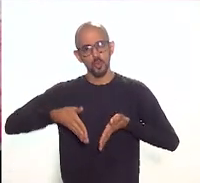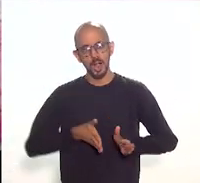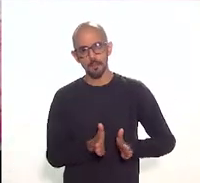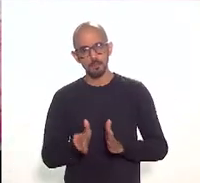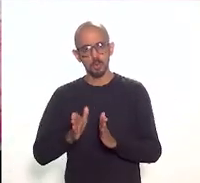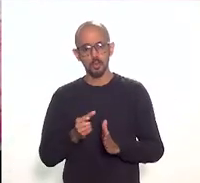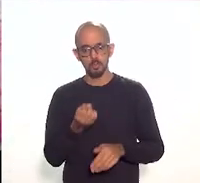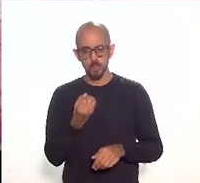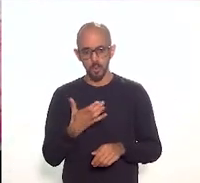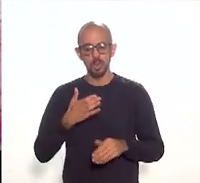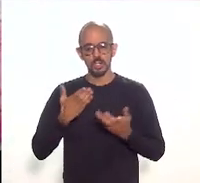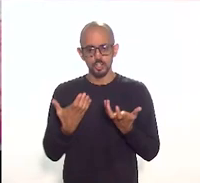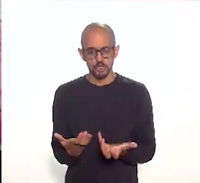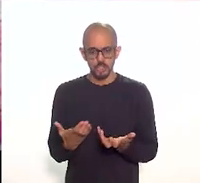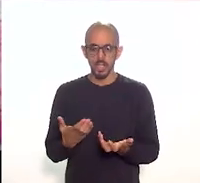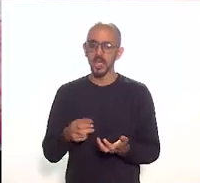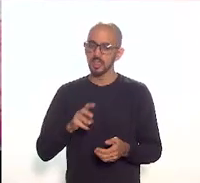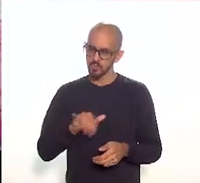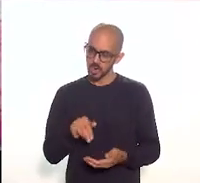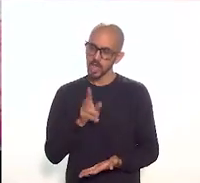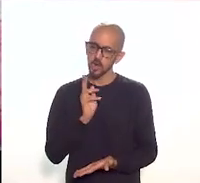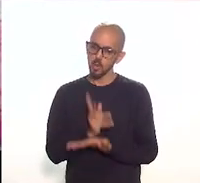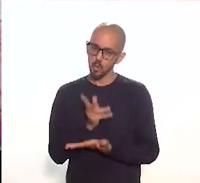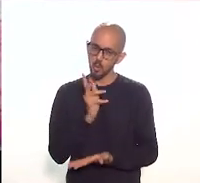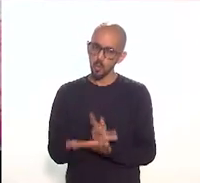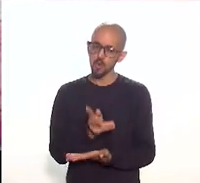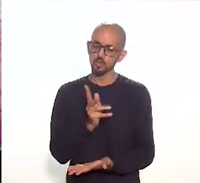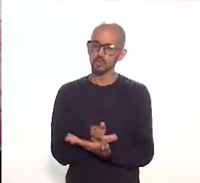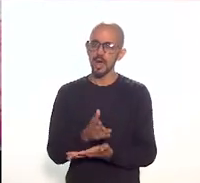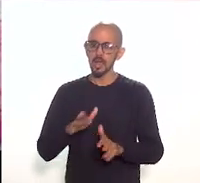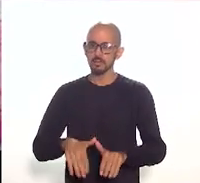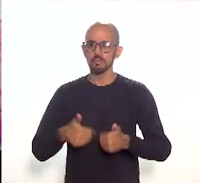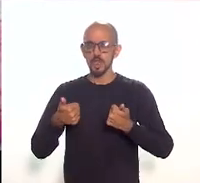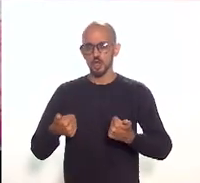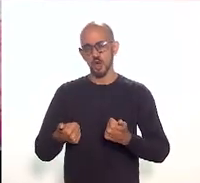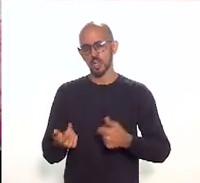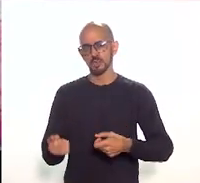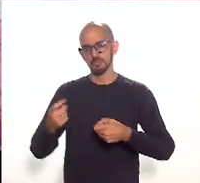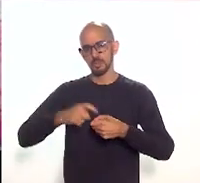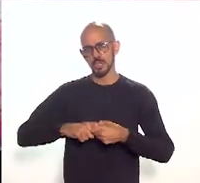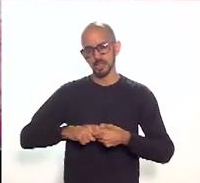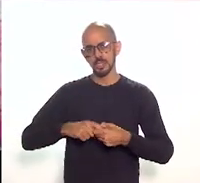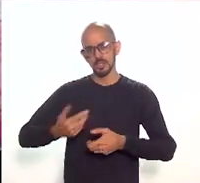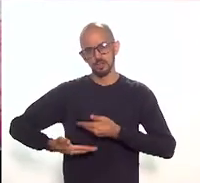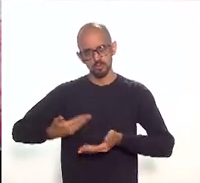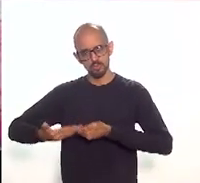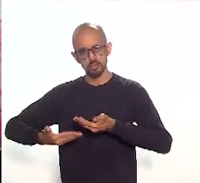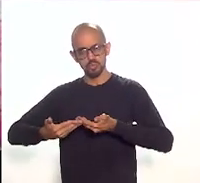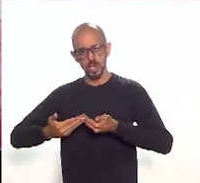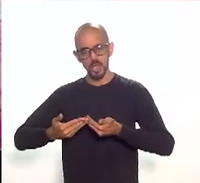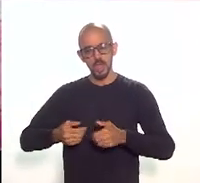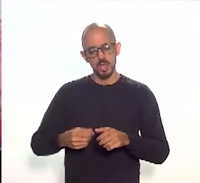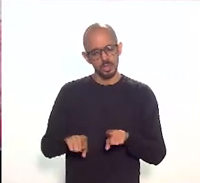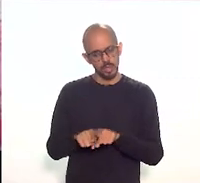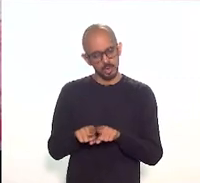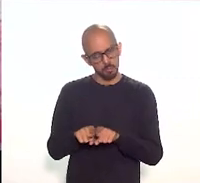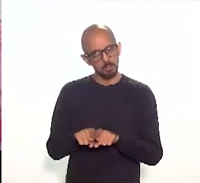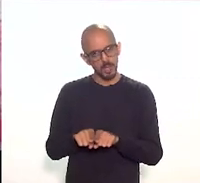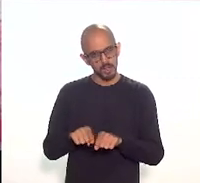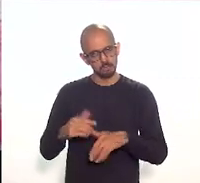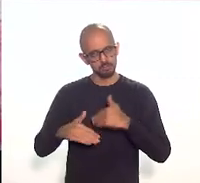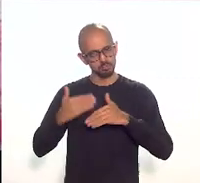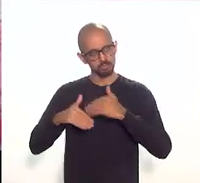a partir daí, queremos e vamos manter a LERJ as melhores parcerias, as boas, criativas e produtivas parcerias.